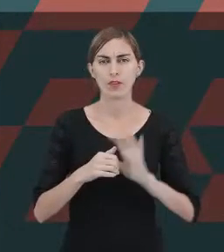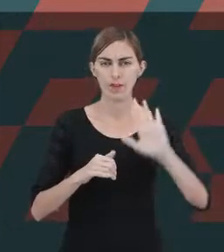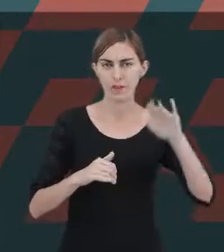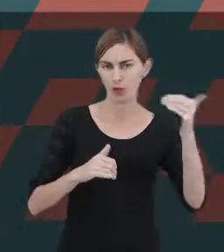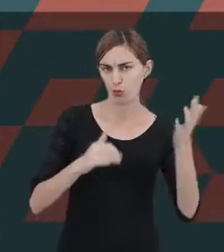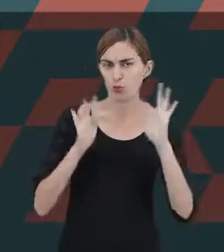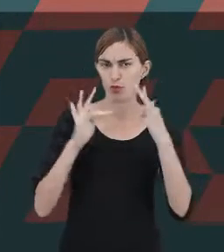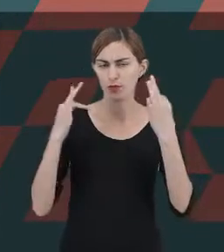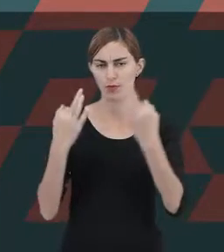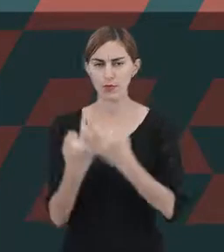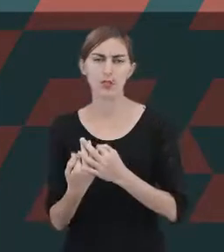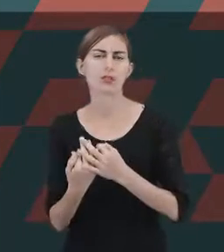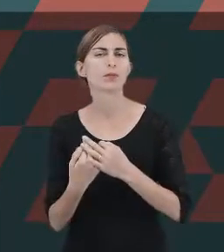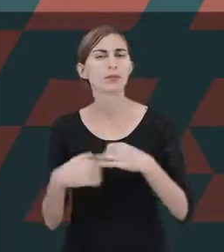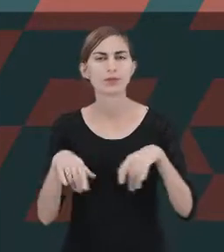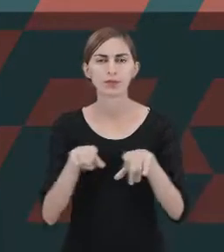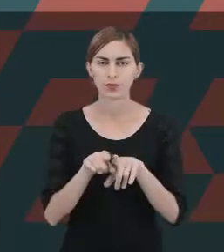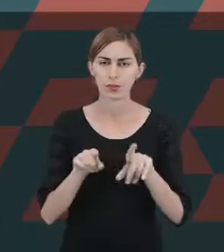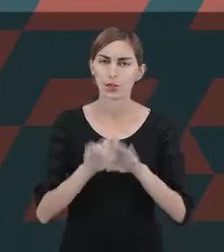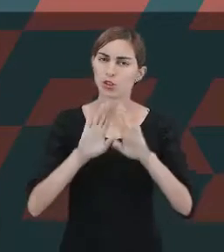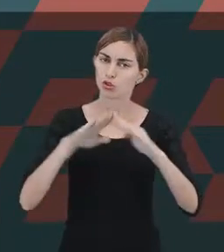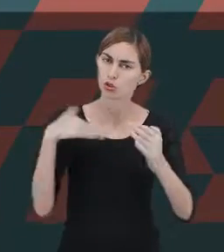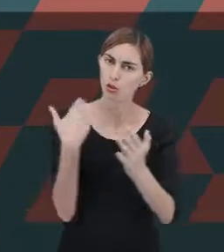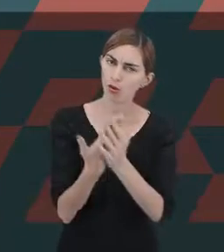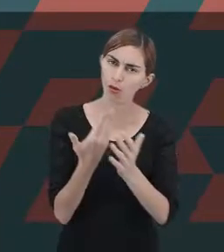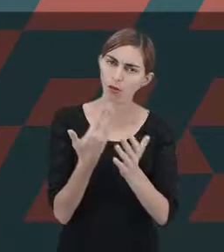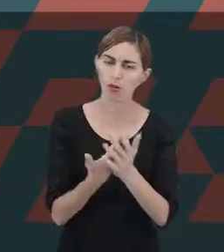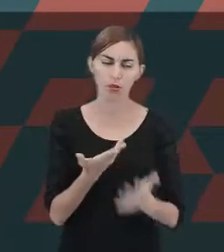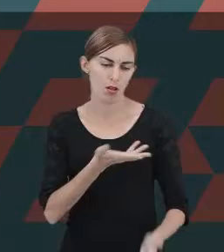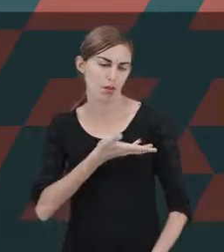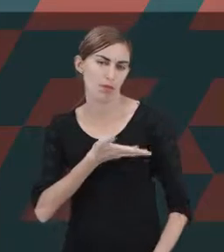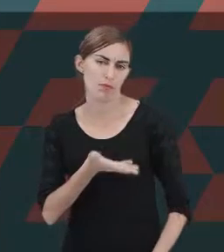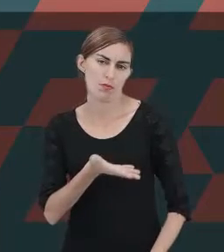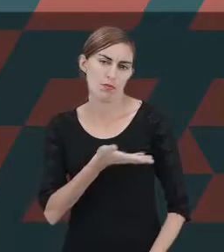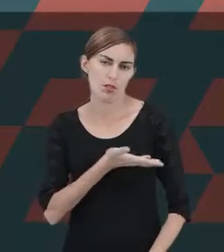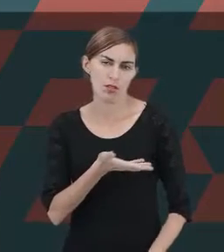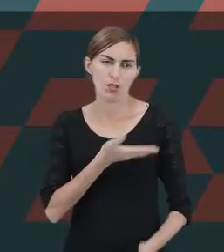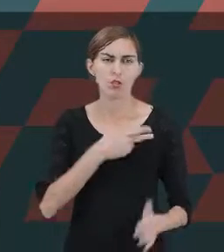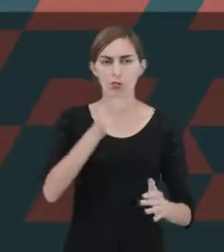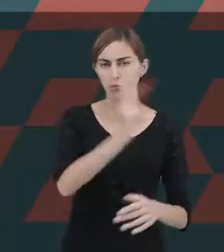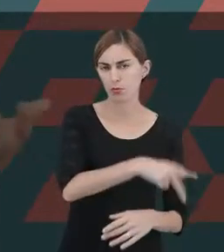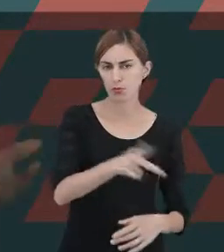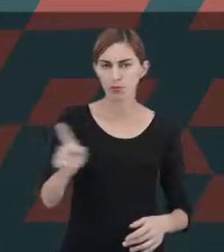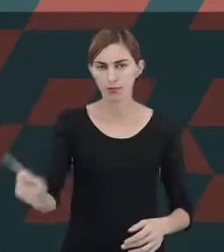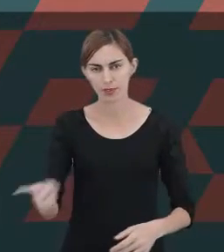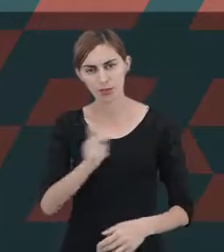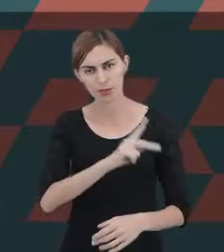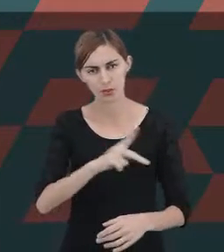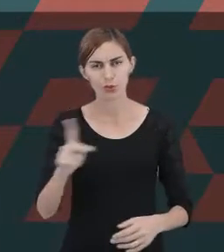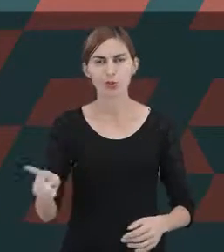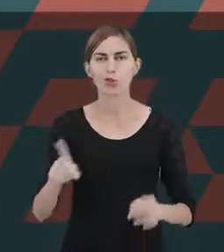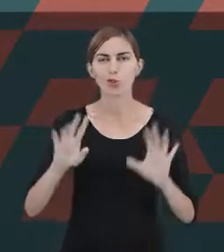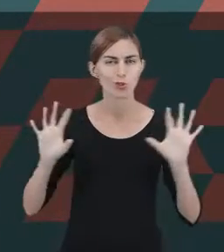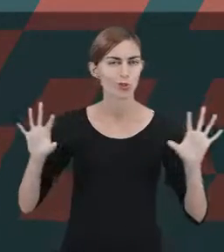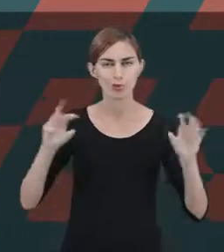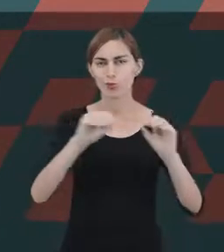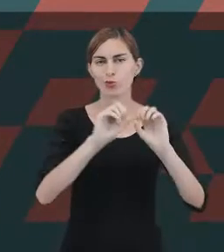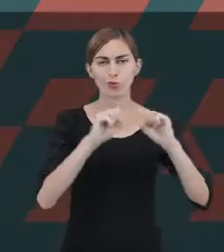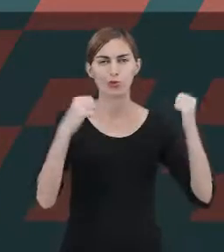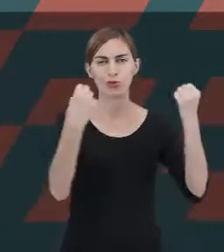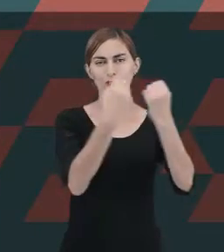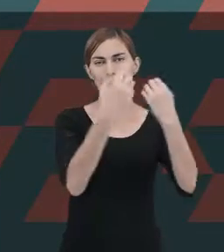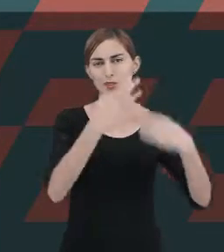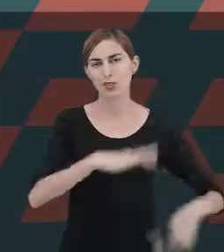aí entram as instituições escolares, os amigos, os professores e a rede social que